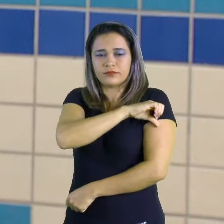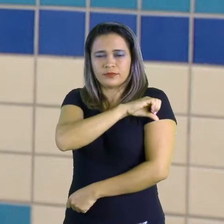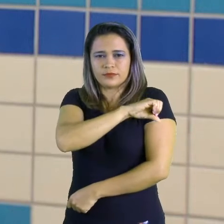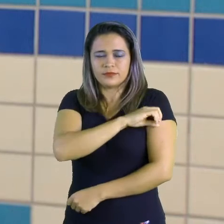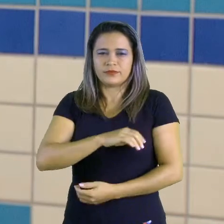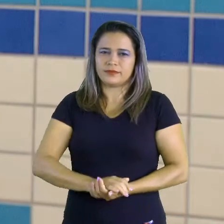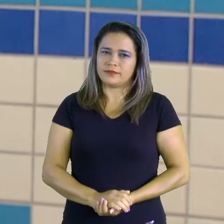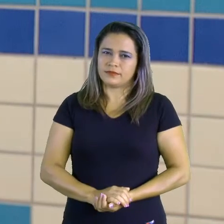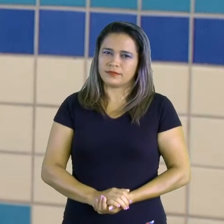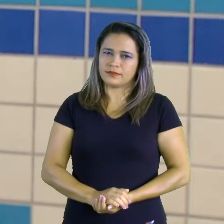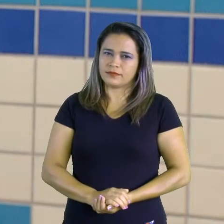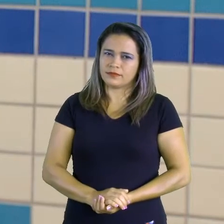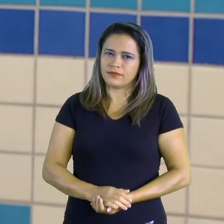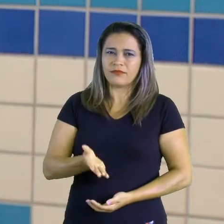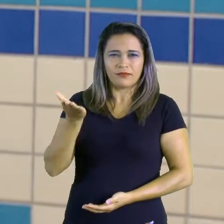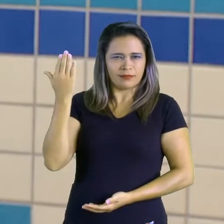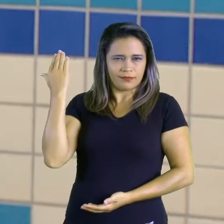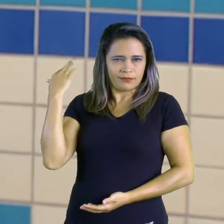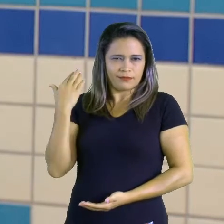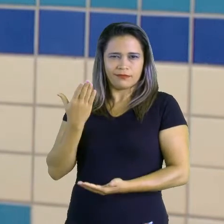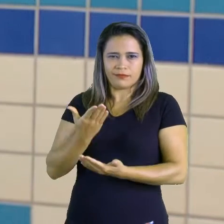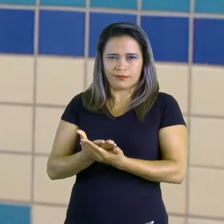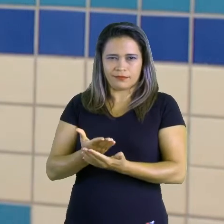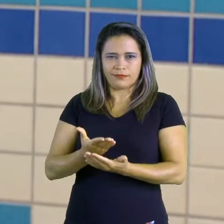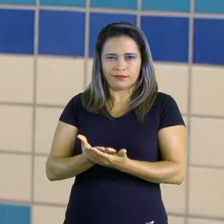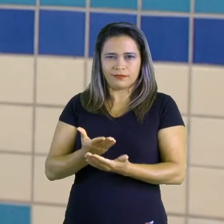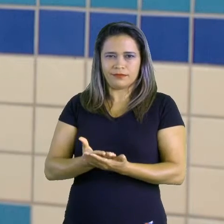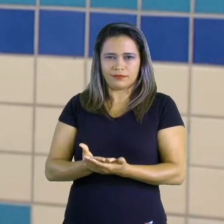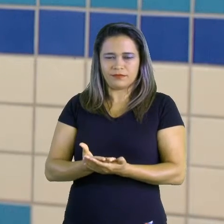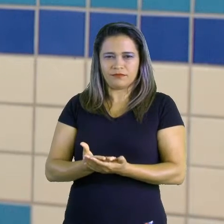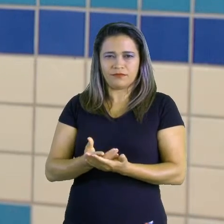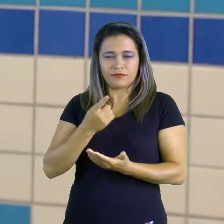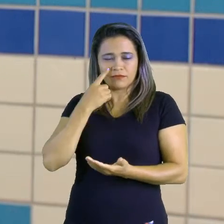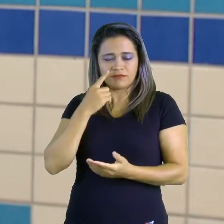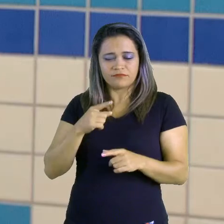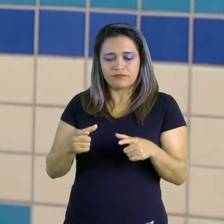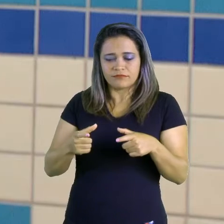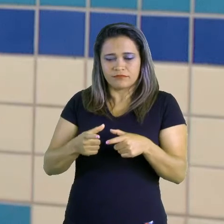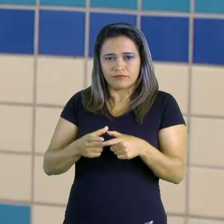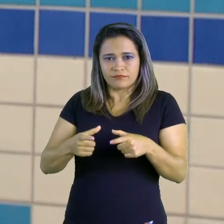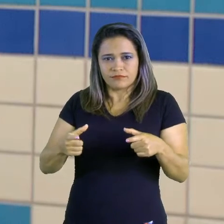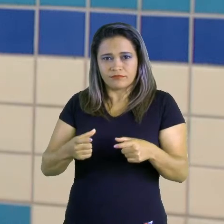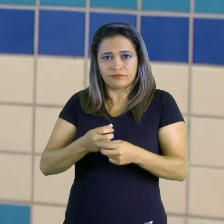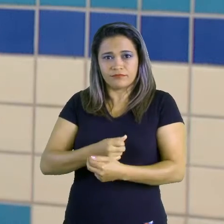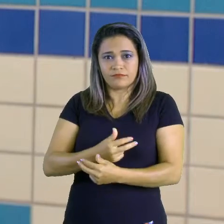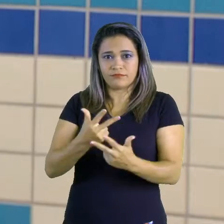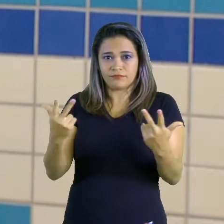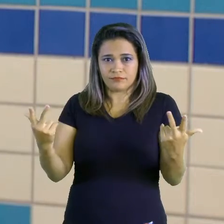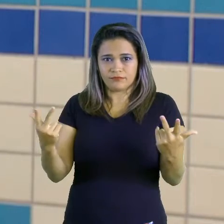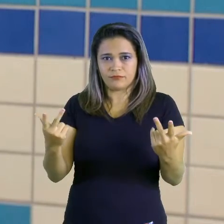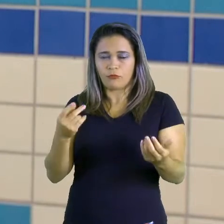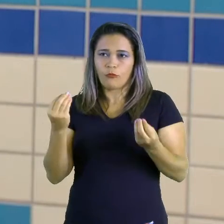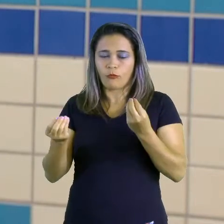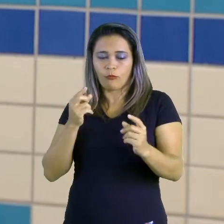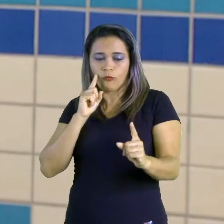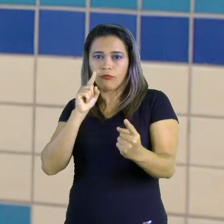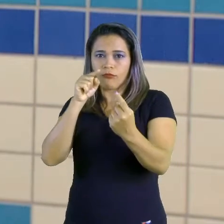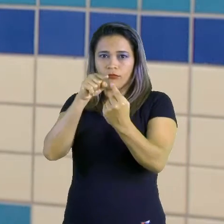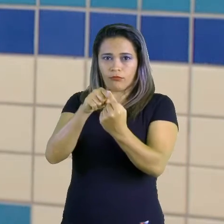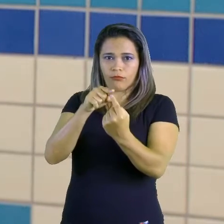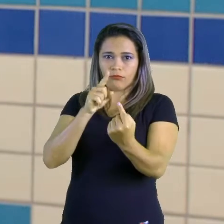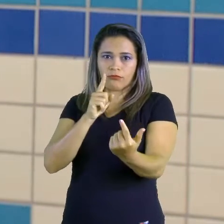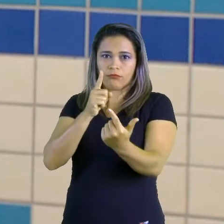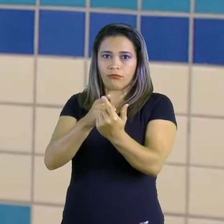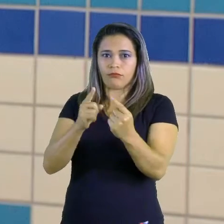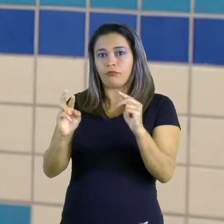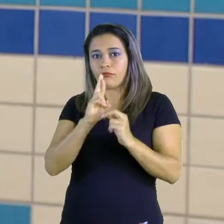Conforme a aula anterior, nós vimos sobre as questões das minorias e das minorias étnicas, como identificá-las, como respeitá